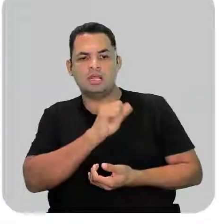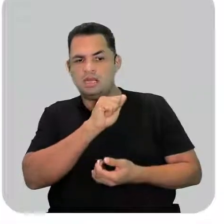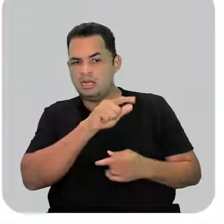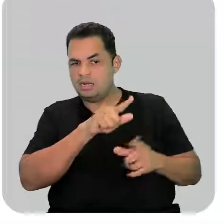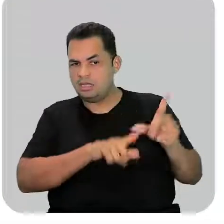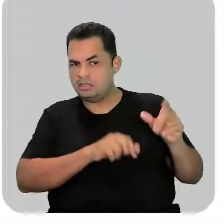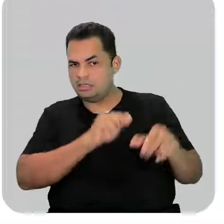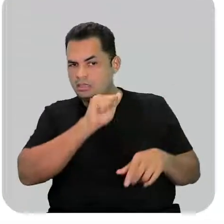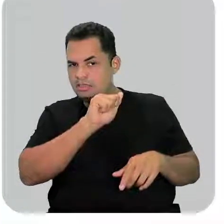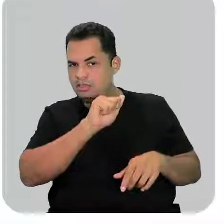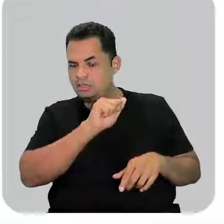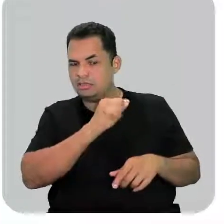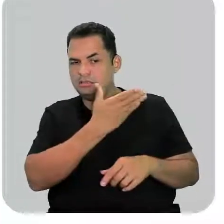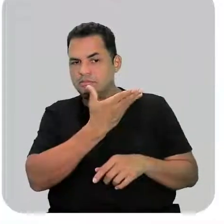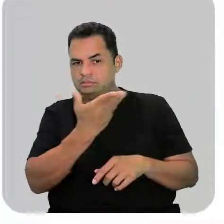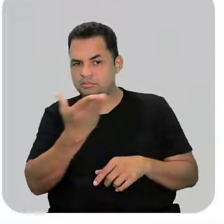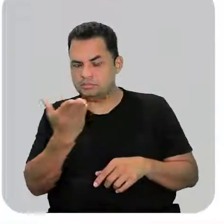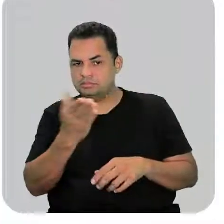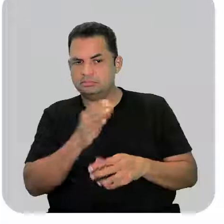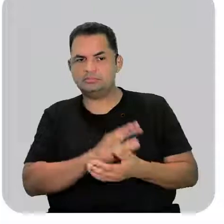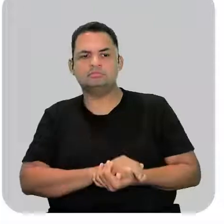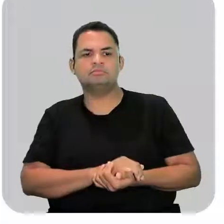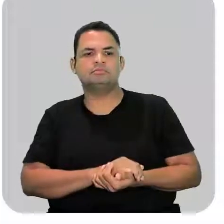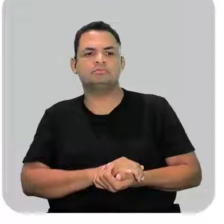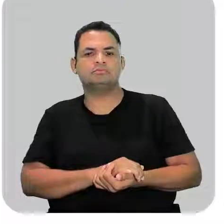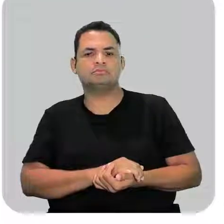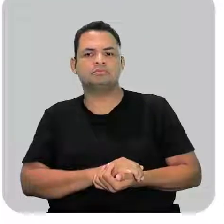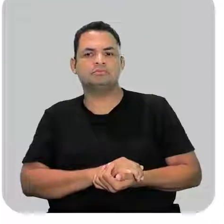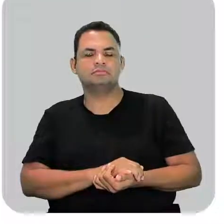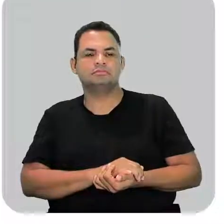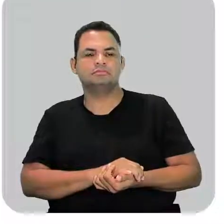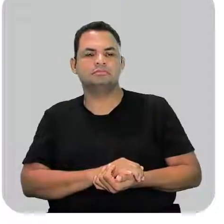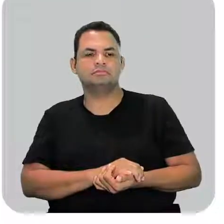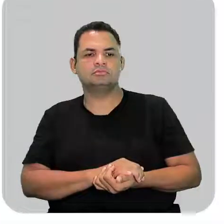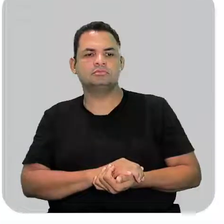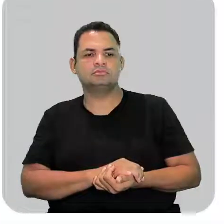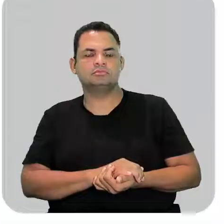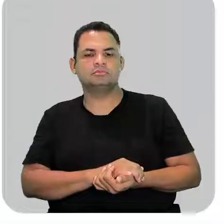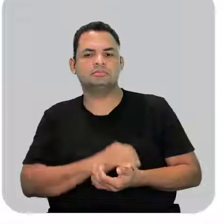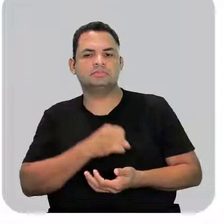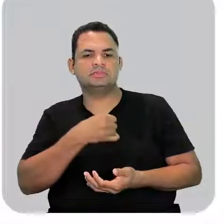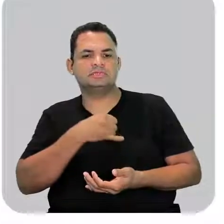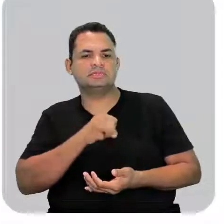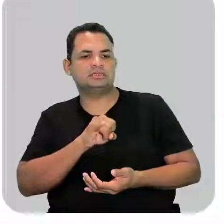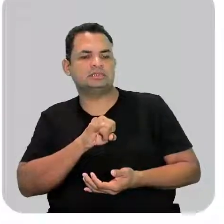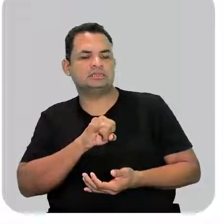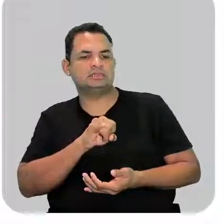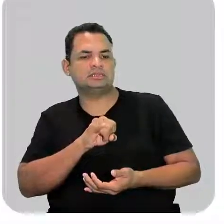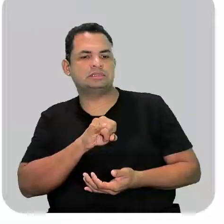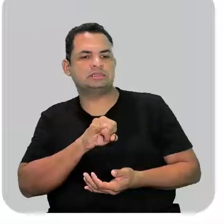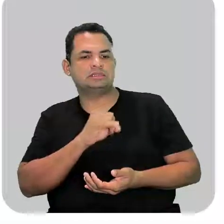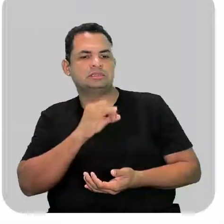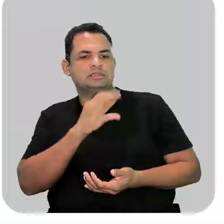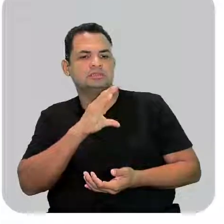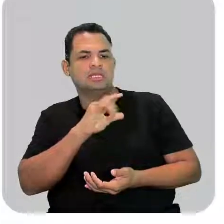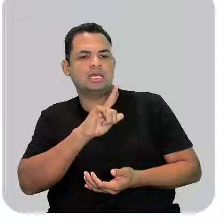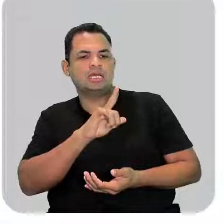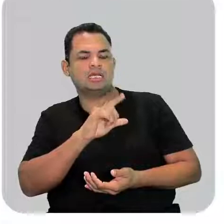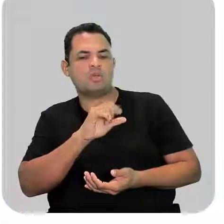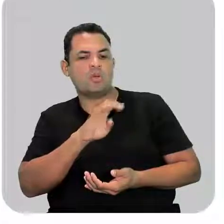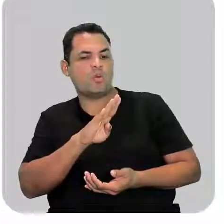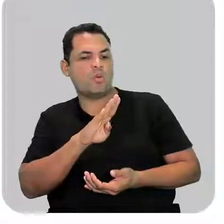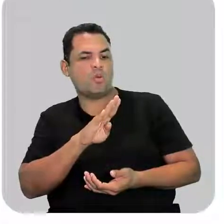CHCl3. Na letra B, ele tem CHCl4. Olha só, se ele fosse Cl4, ele teria